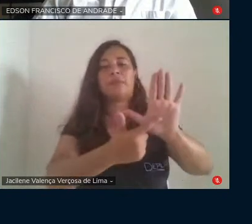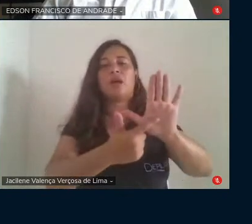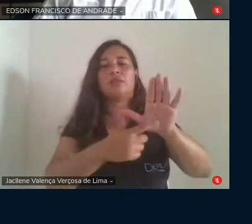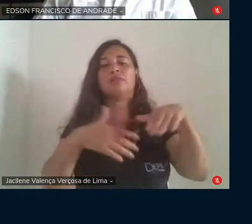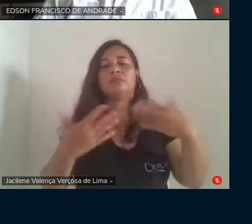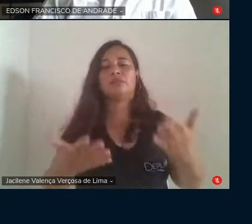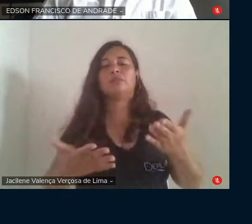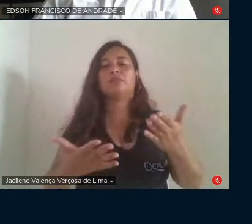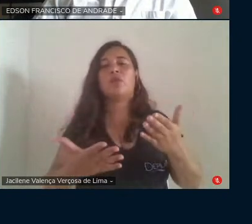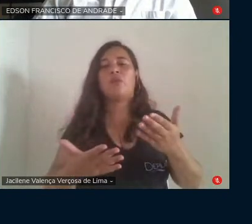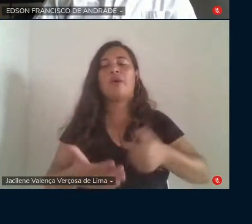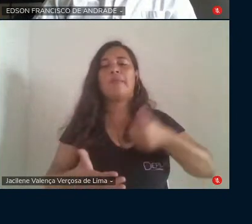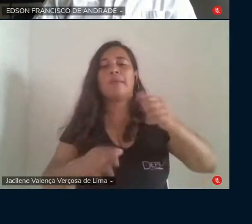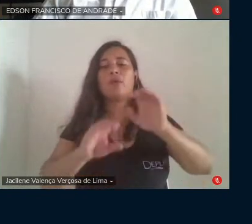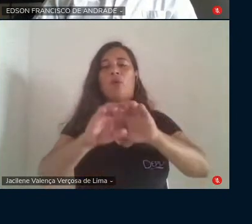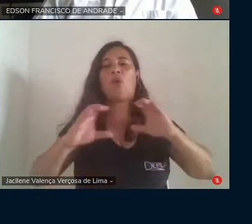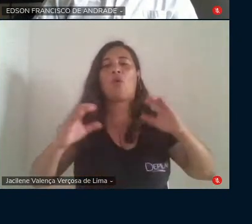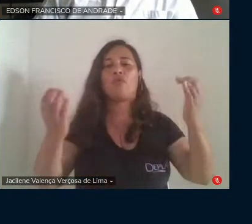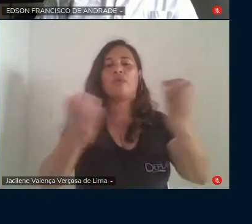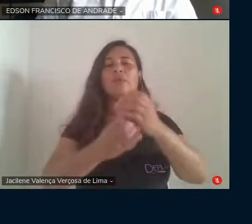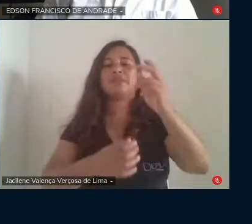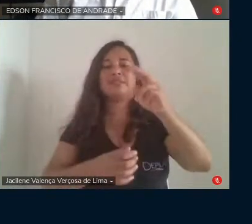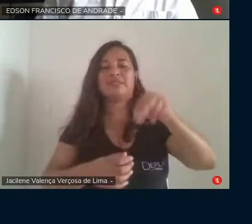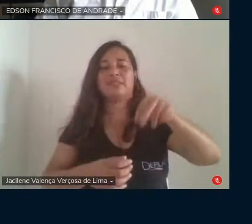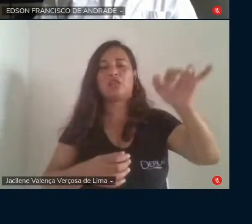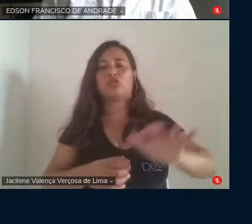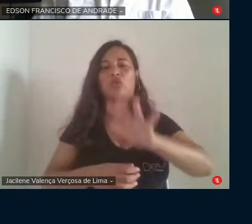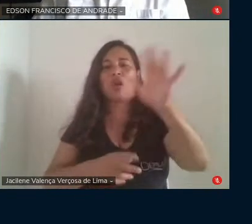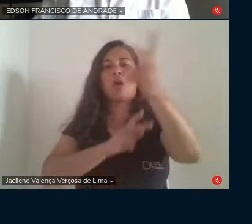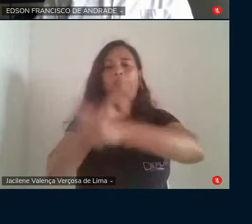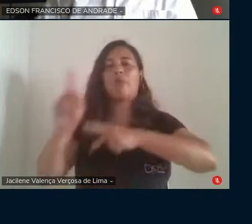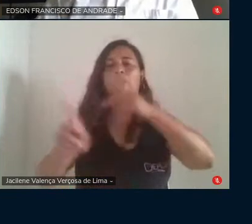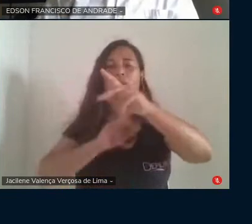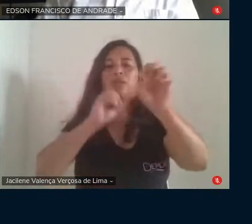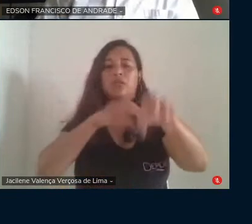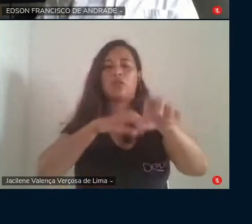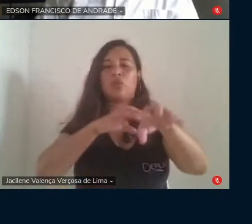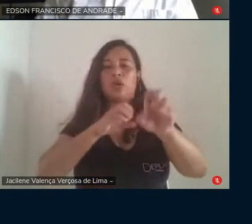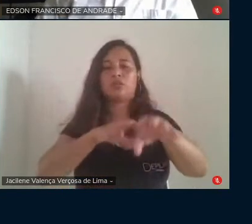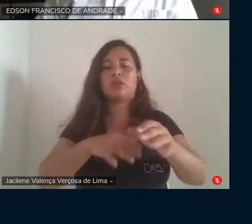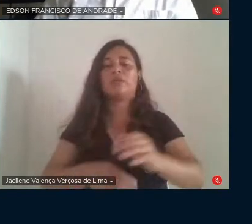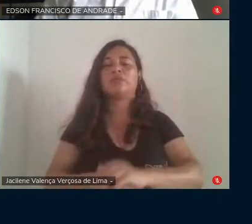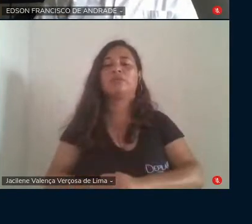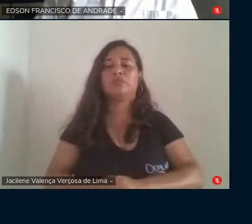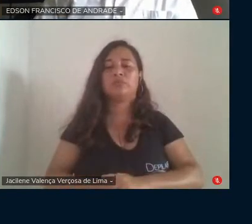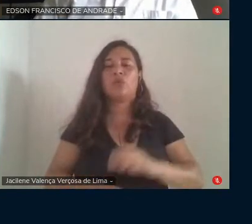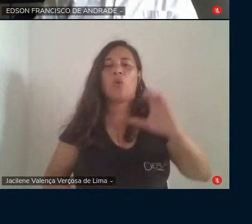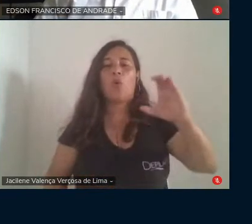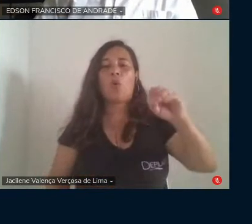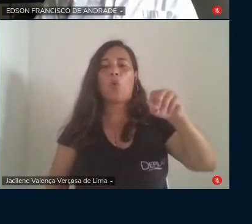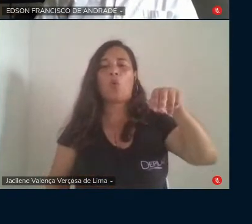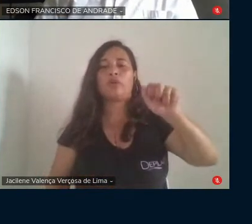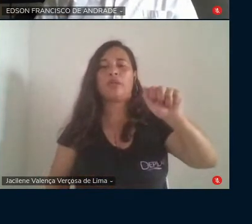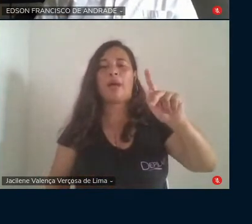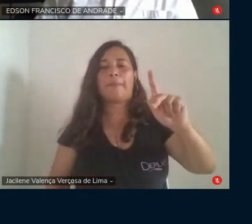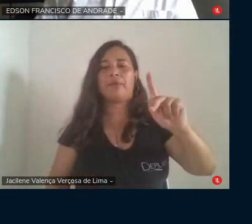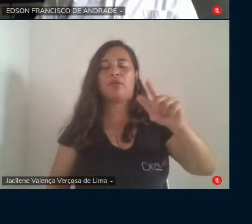Conferência Nacional Popular de Educação. A CONAP 2022